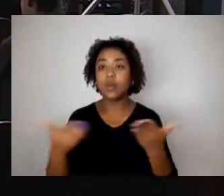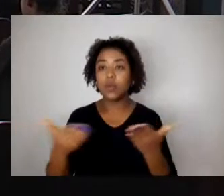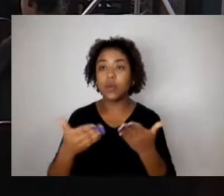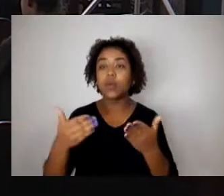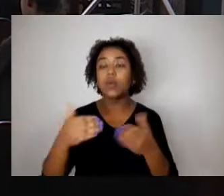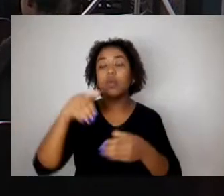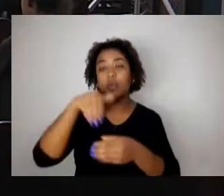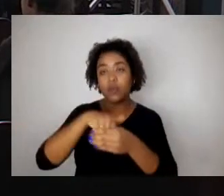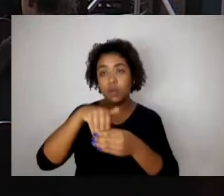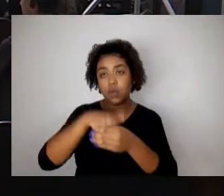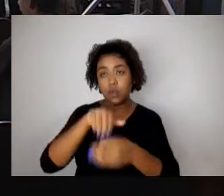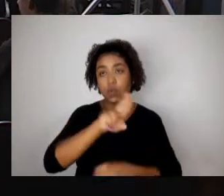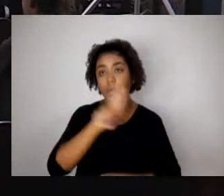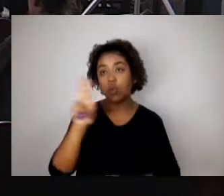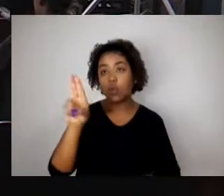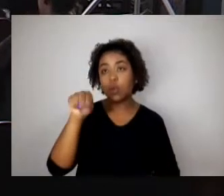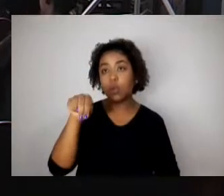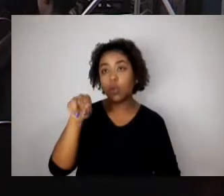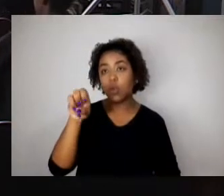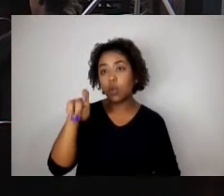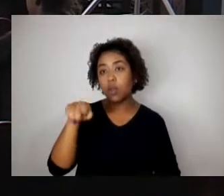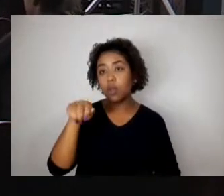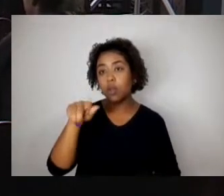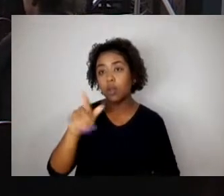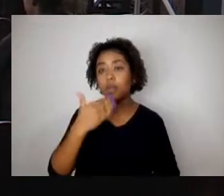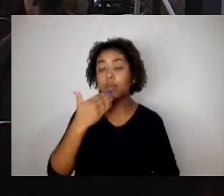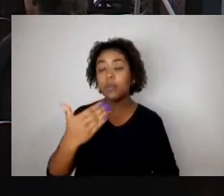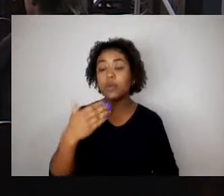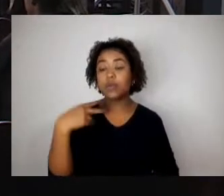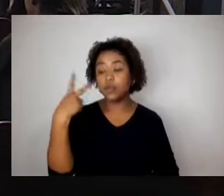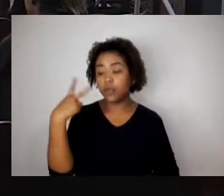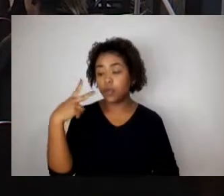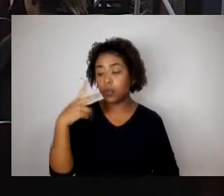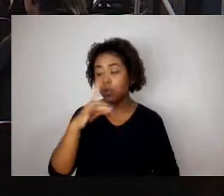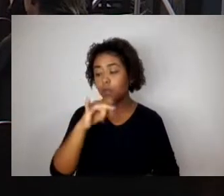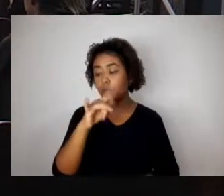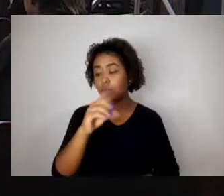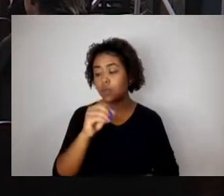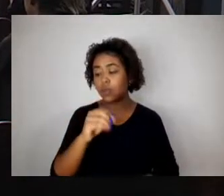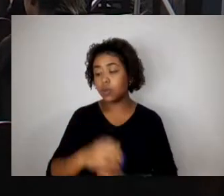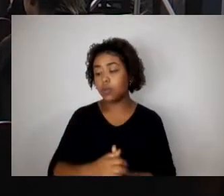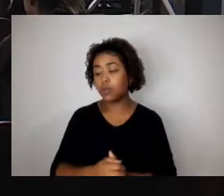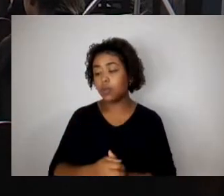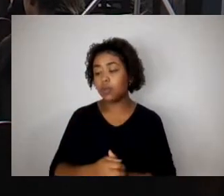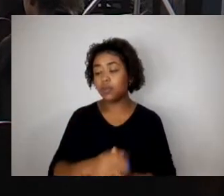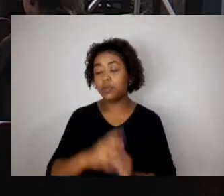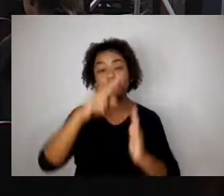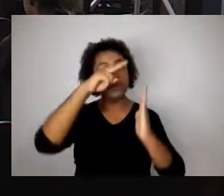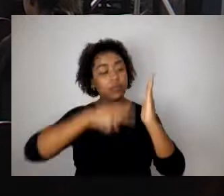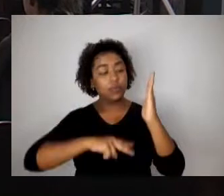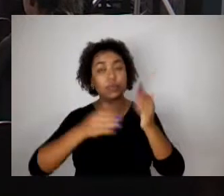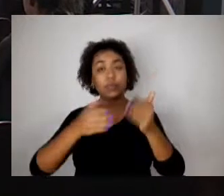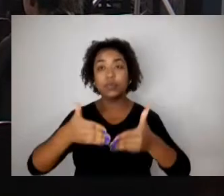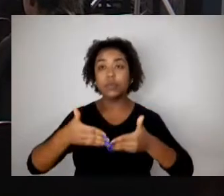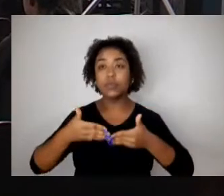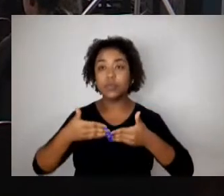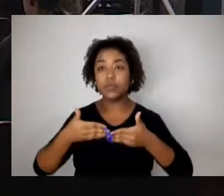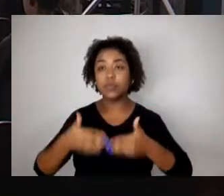Vamos lá, peço ao vereador Cido Reis que faça para mim a leitura da votação nominal.